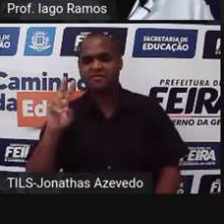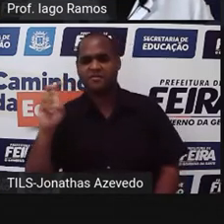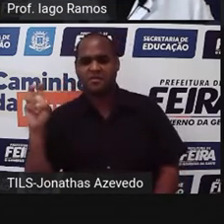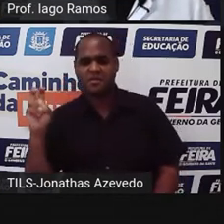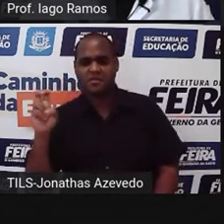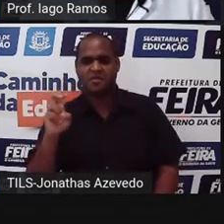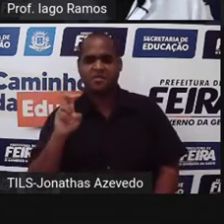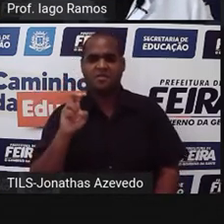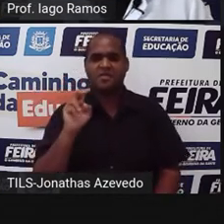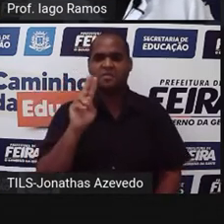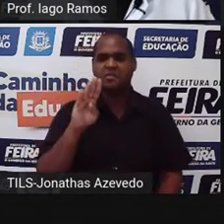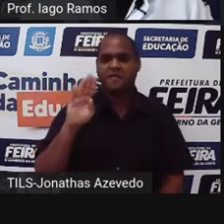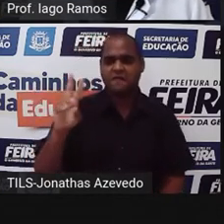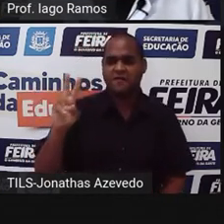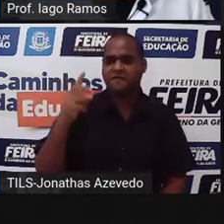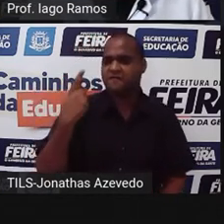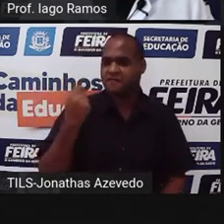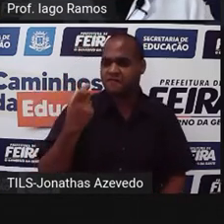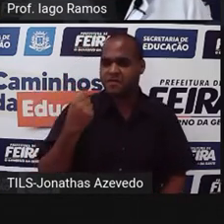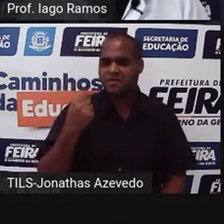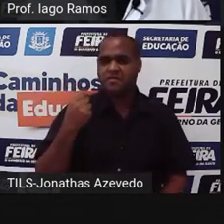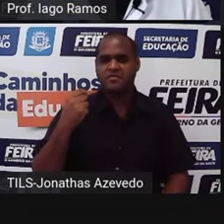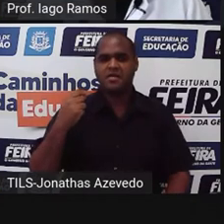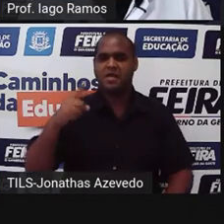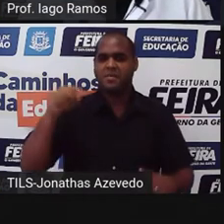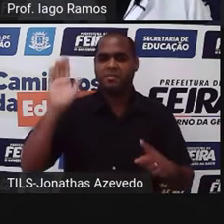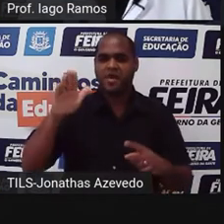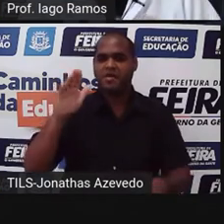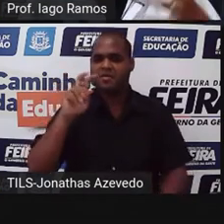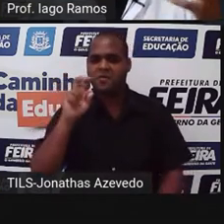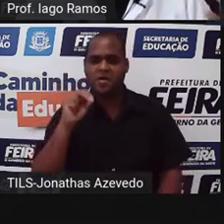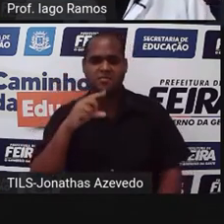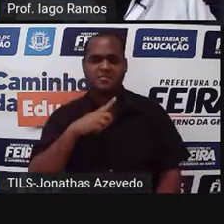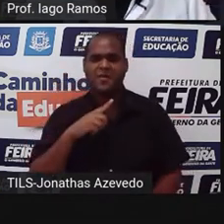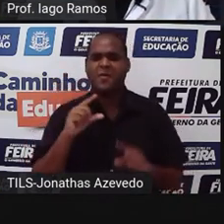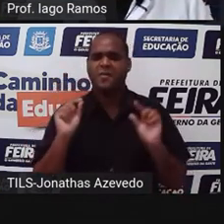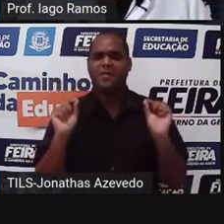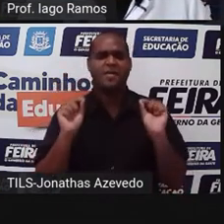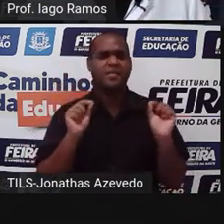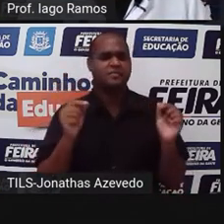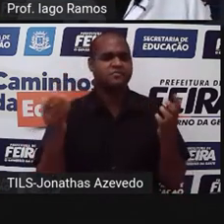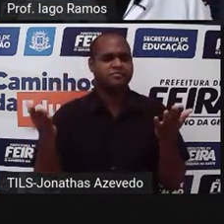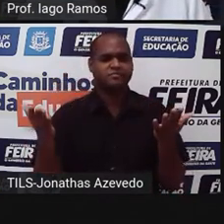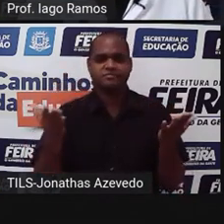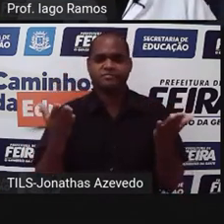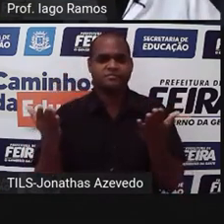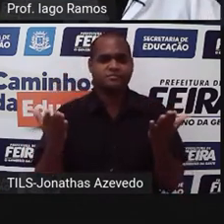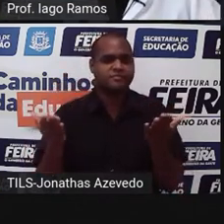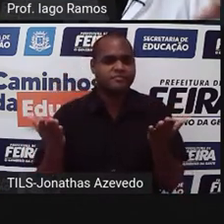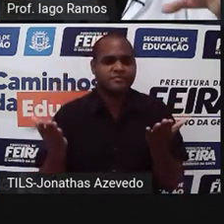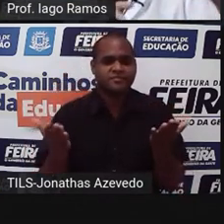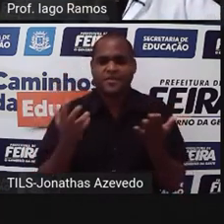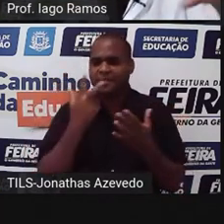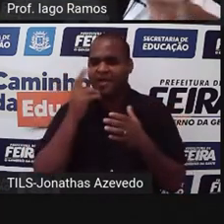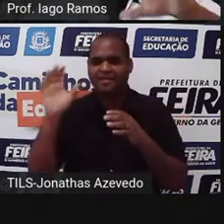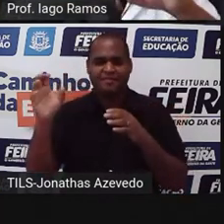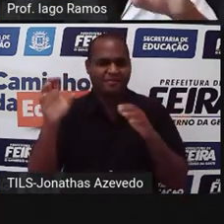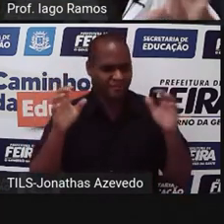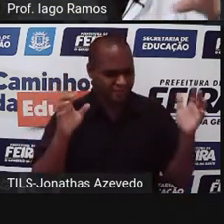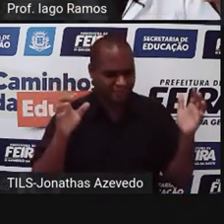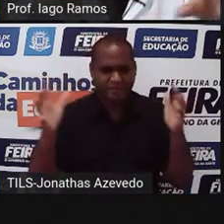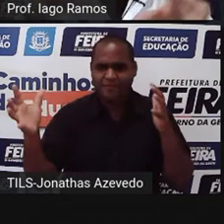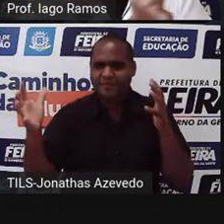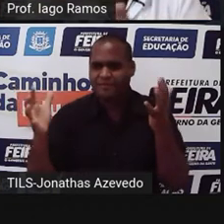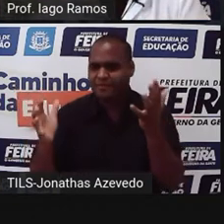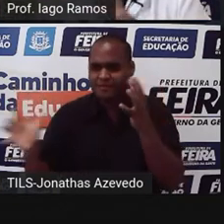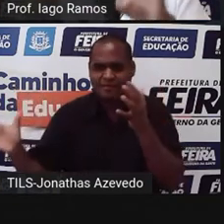BV 20, basquete 50, FB 10. O que é isso? Está tudo solto ali, está